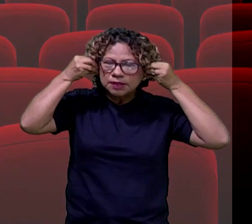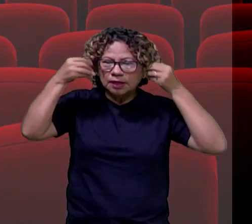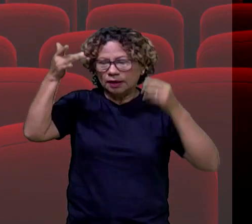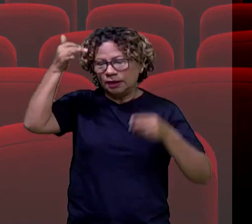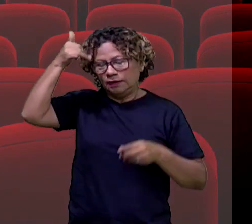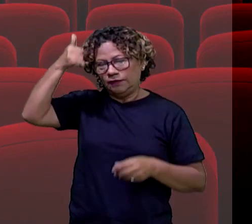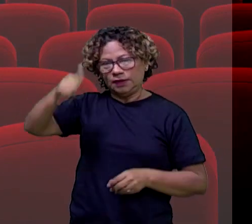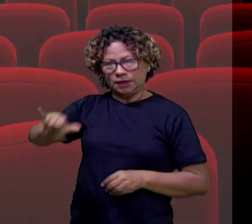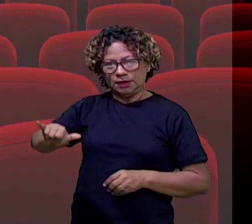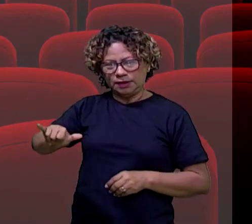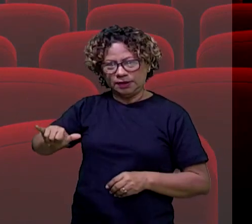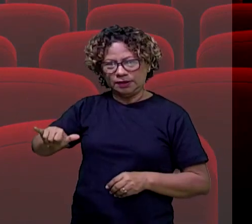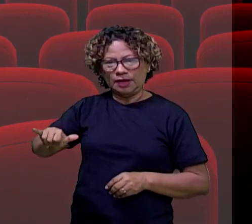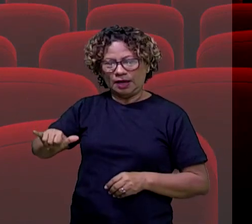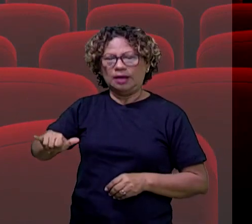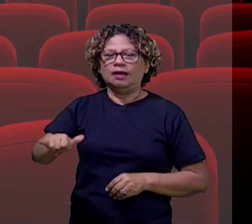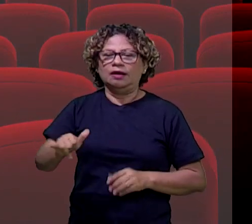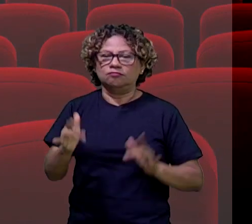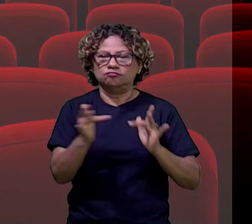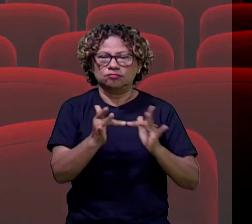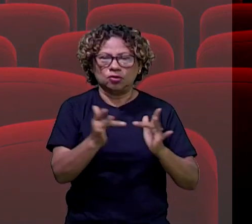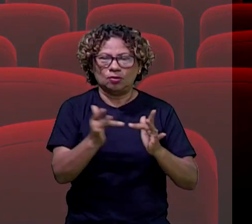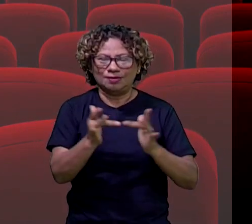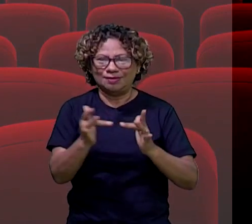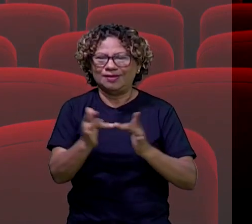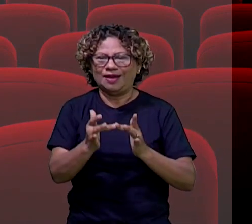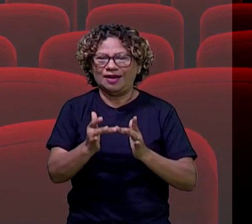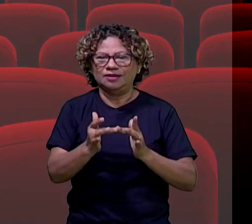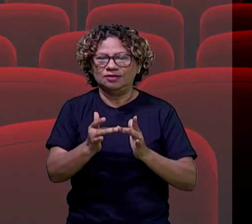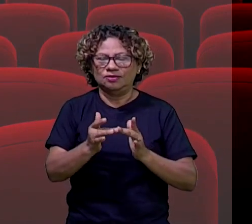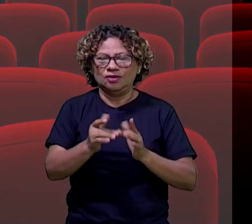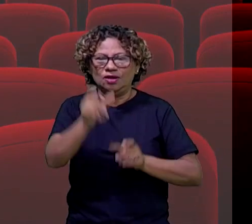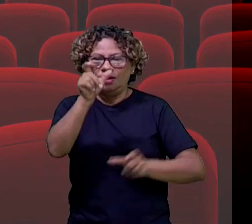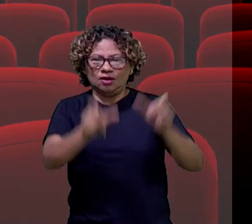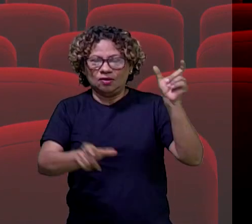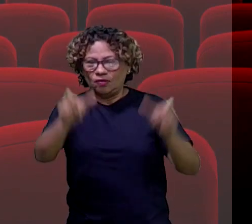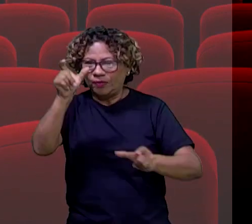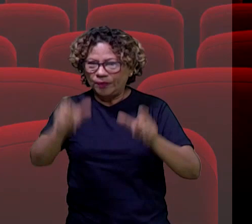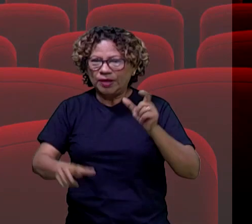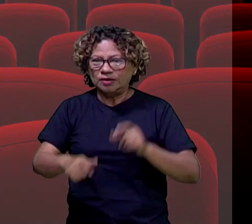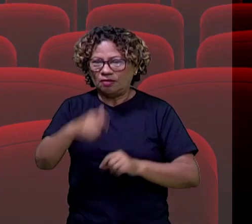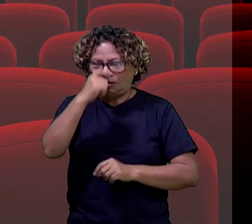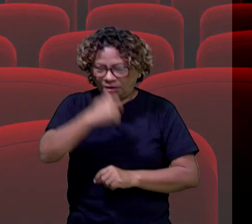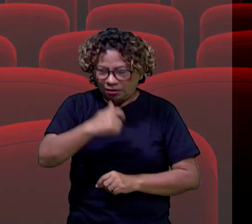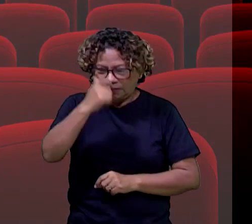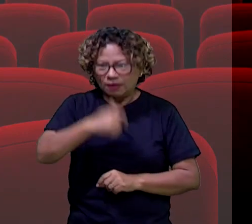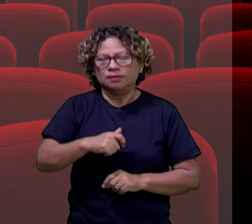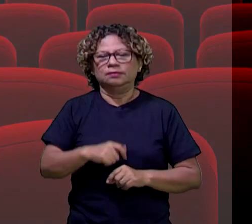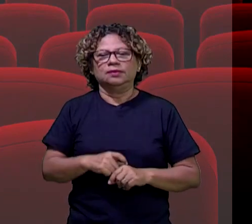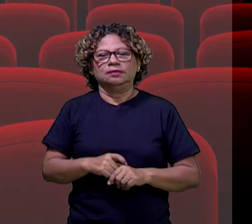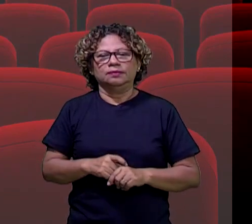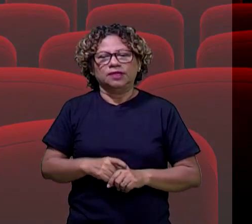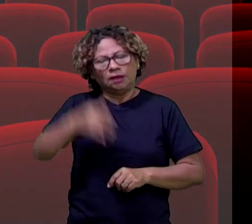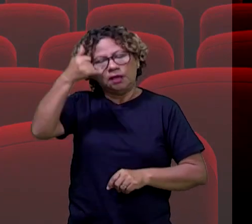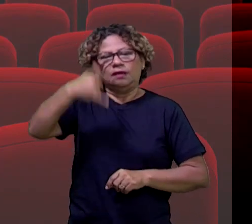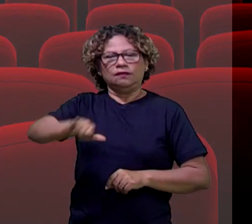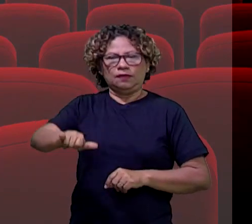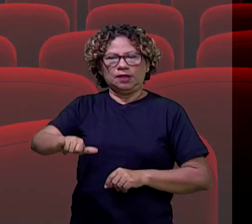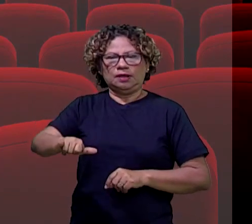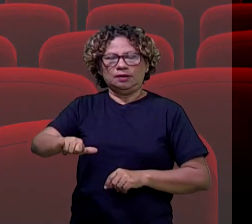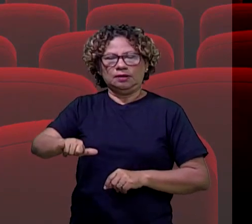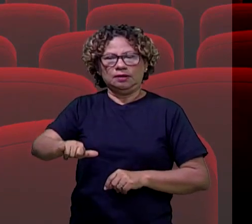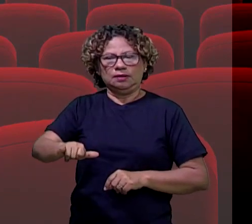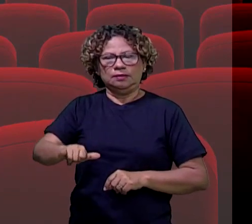doentes, né? Aqueles que estão em casos mais leves, mas que estão em tratamento em casa, né? Tomando todas as medidas de segurança.